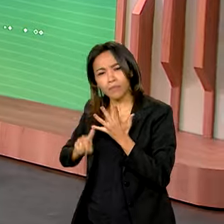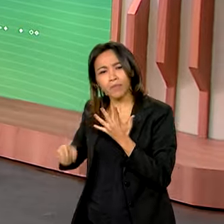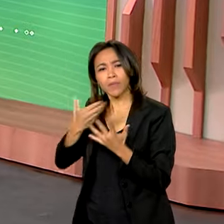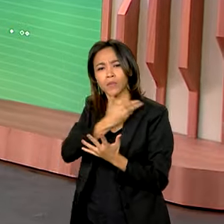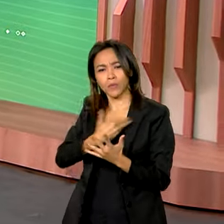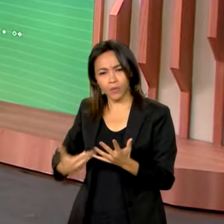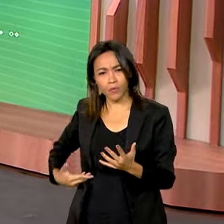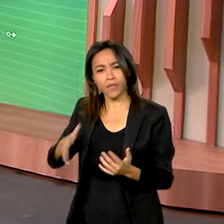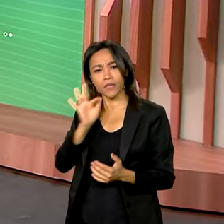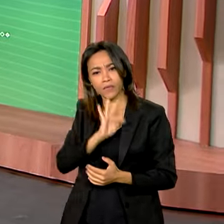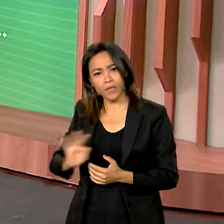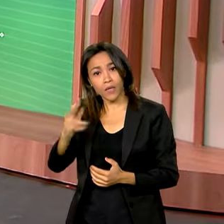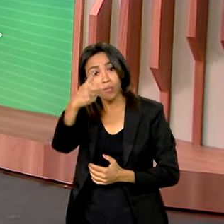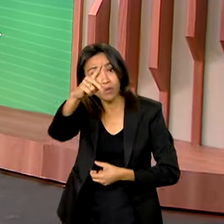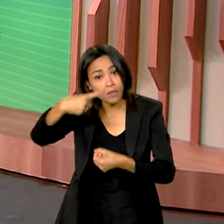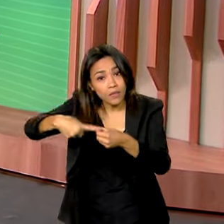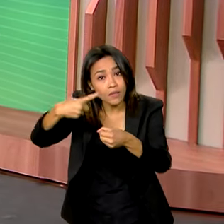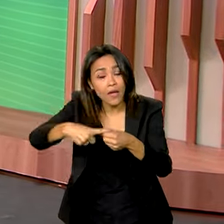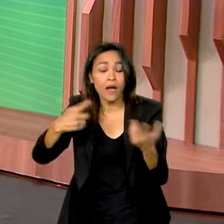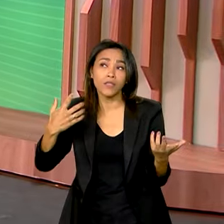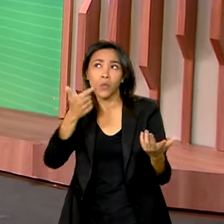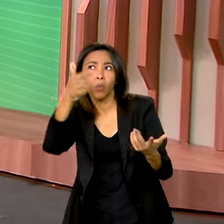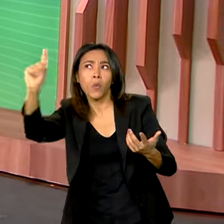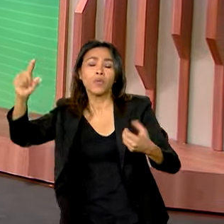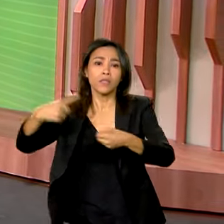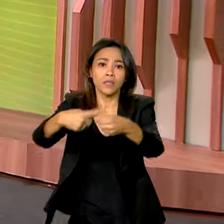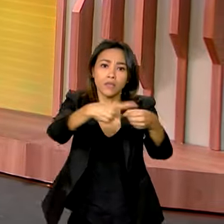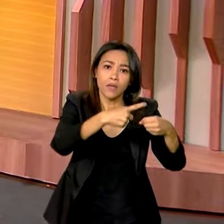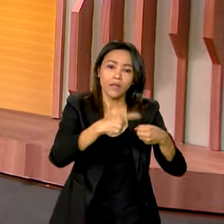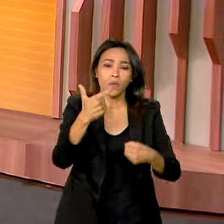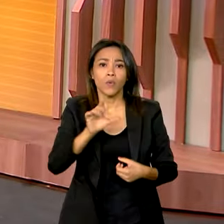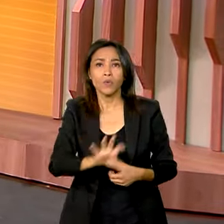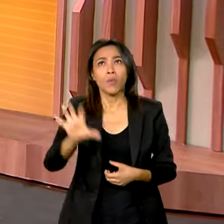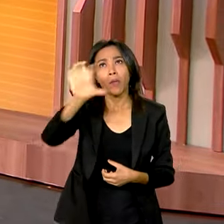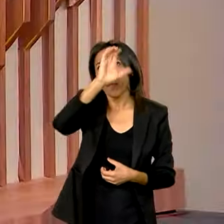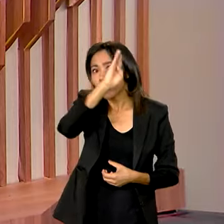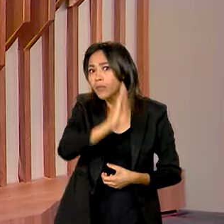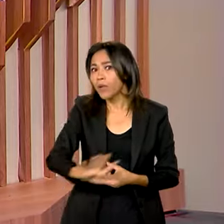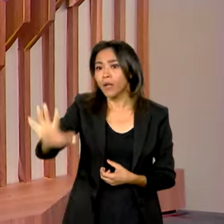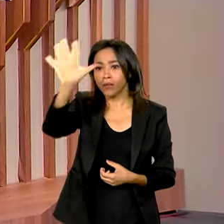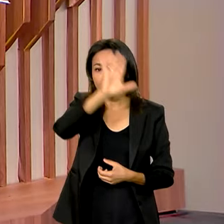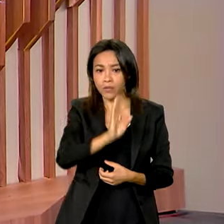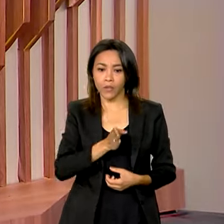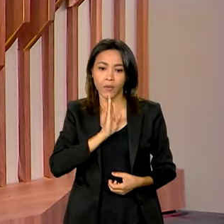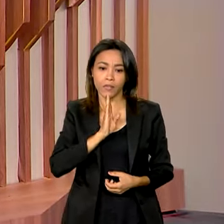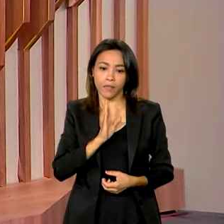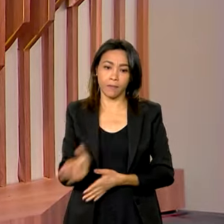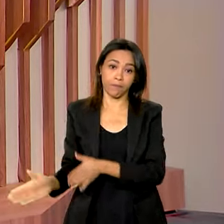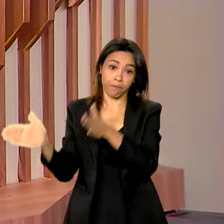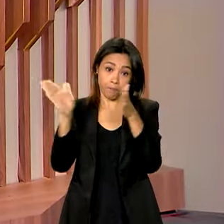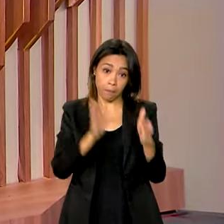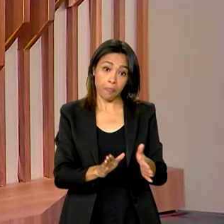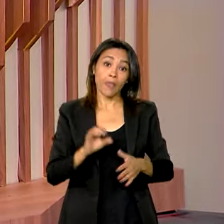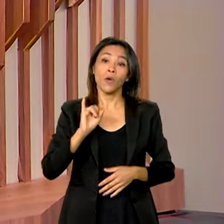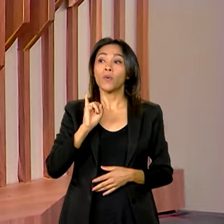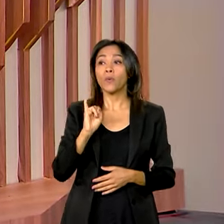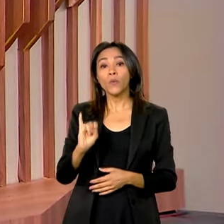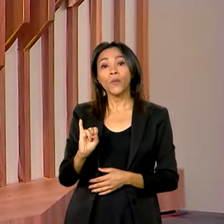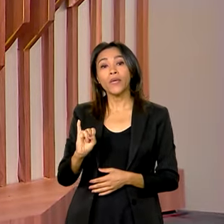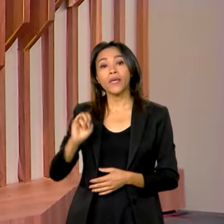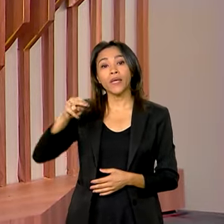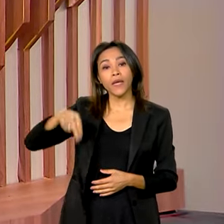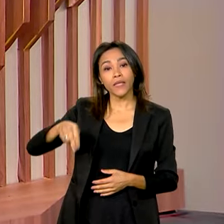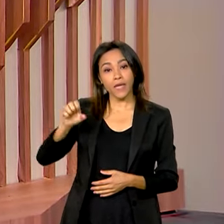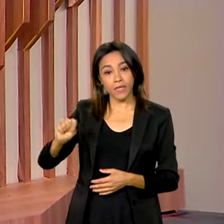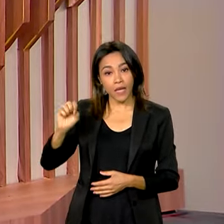do governo federal no seu município ou alguma outra cidade ou região do país. E o INSS começou um processo de